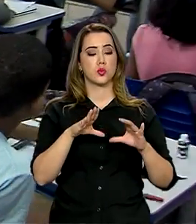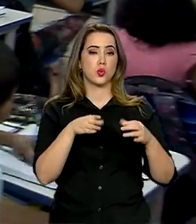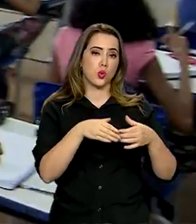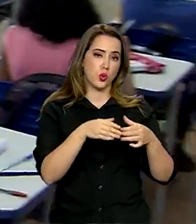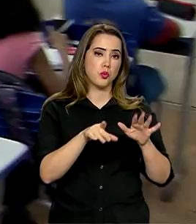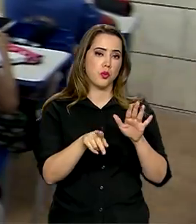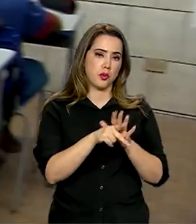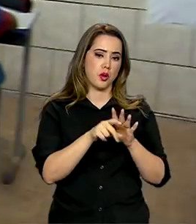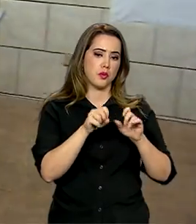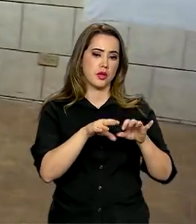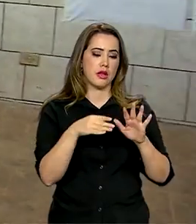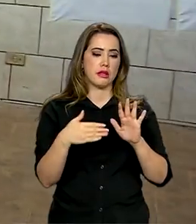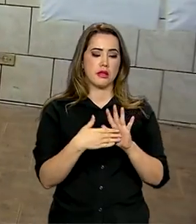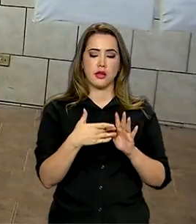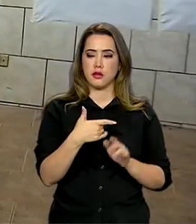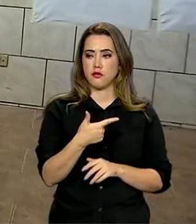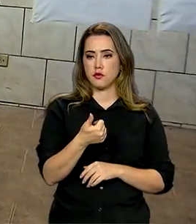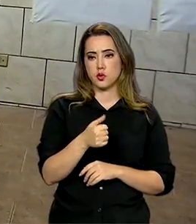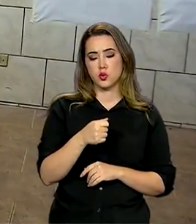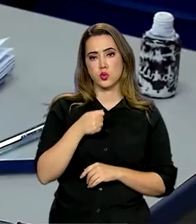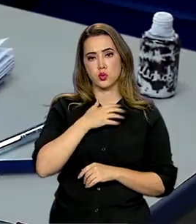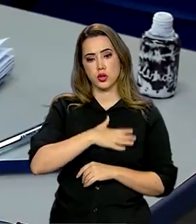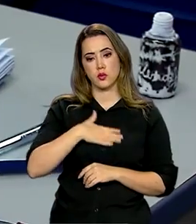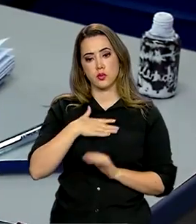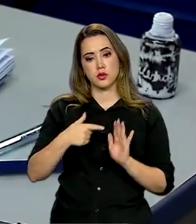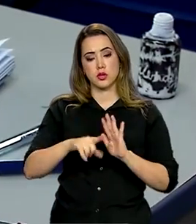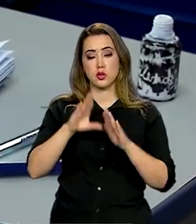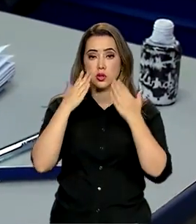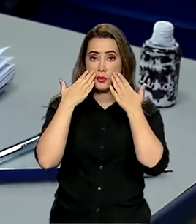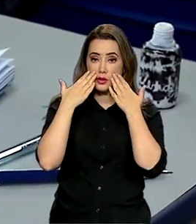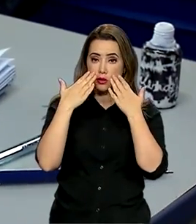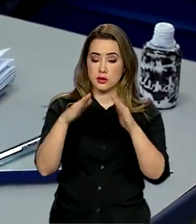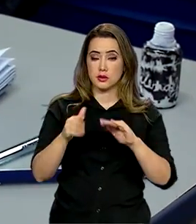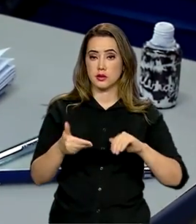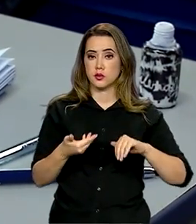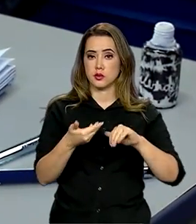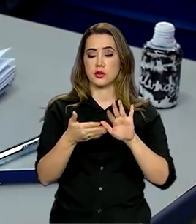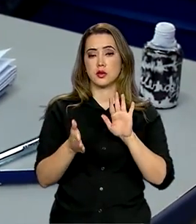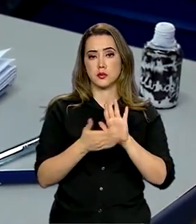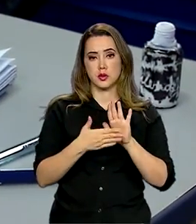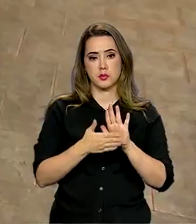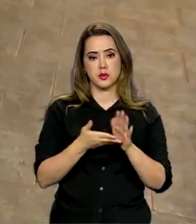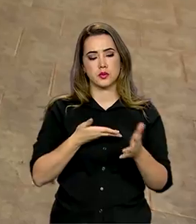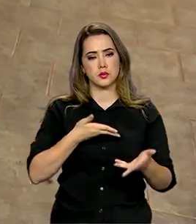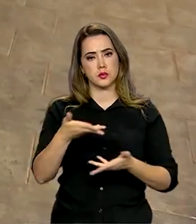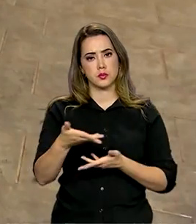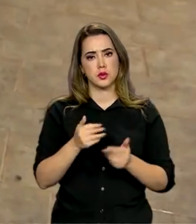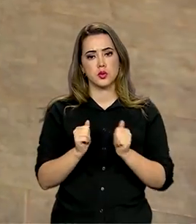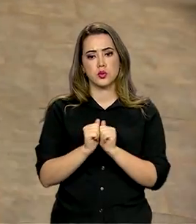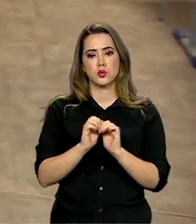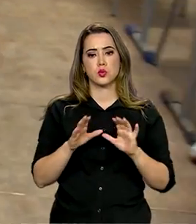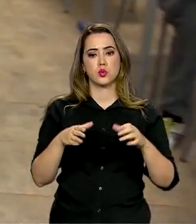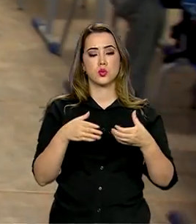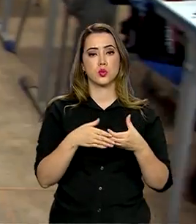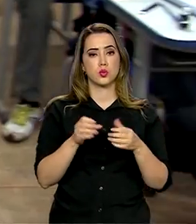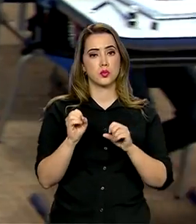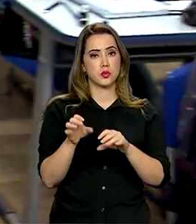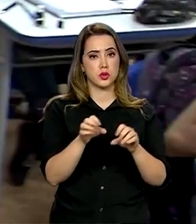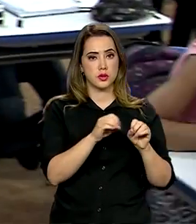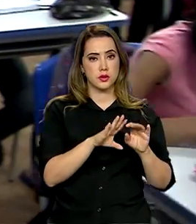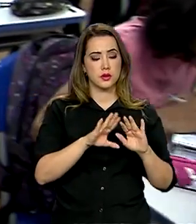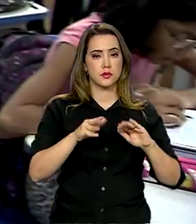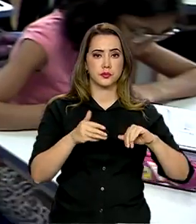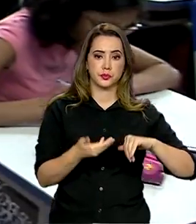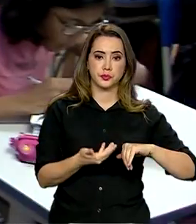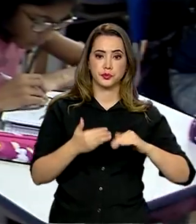agosto, antes de ser apresentado ao Congresso Nacional. As propostas também serão compartilhadas com comissões de educação da Câmara e do